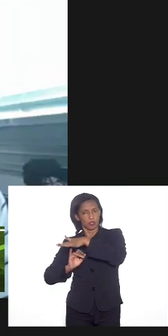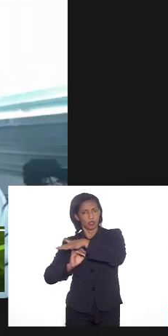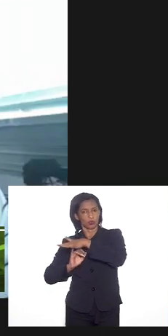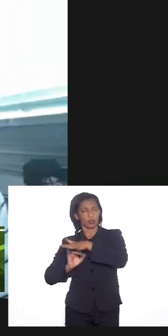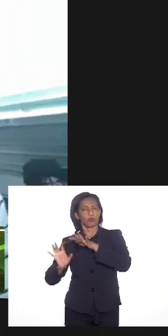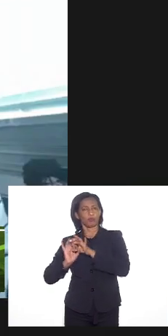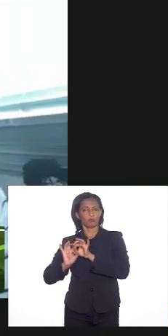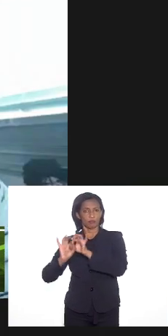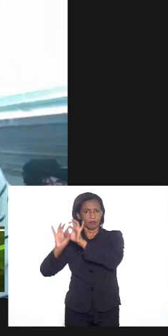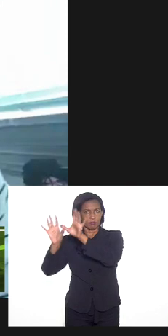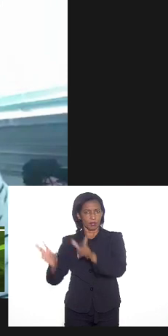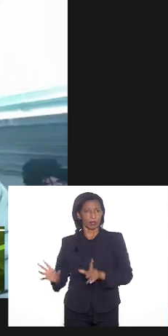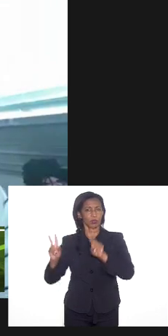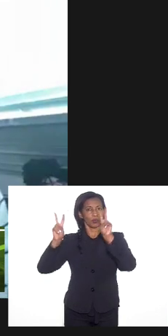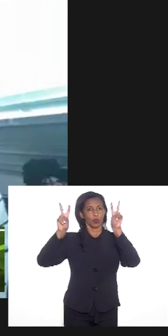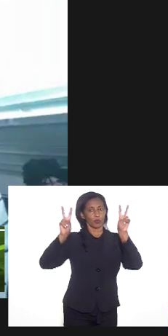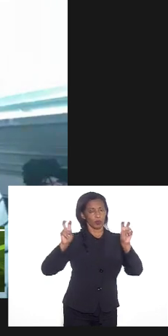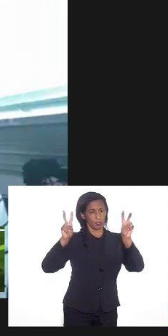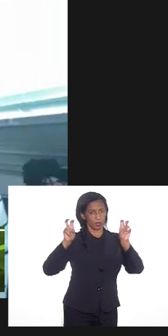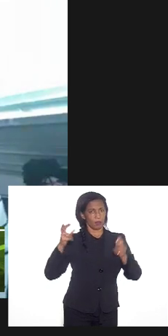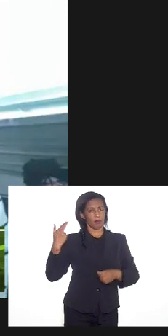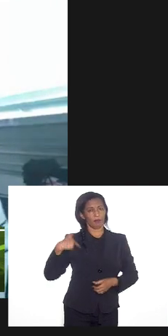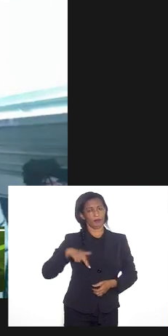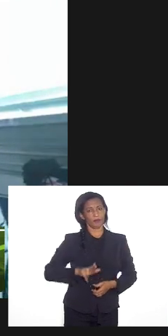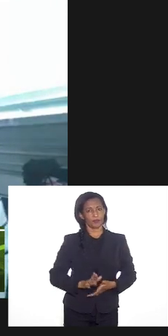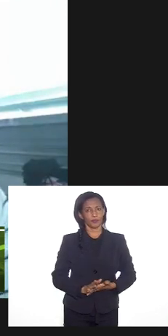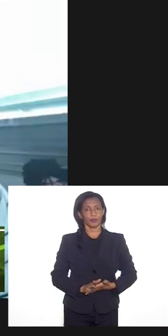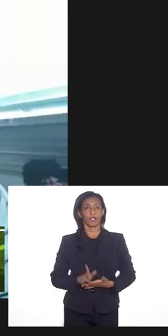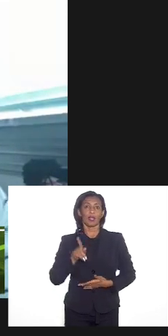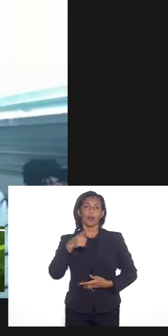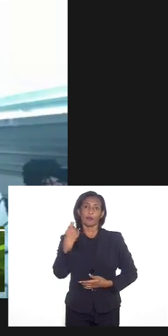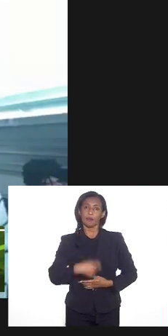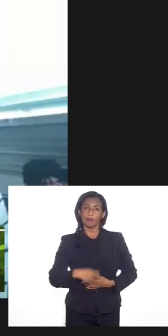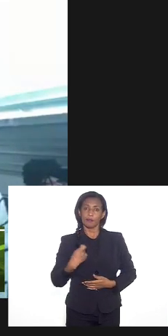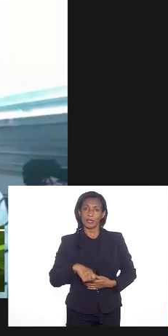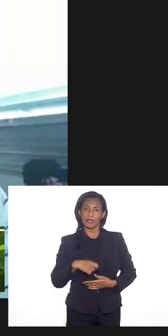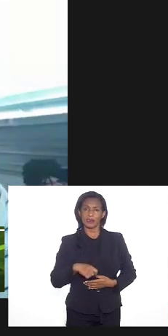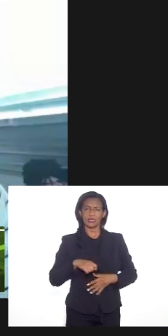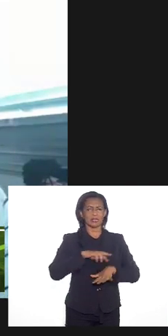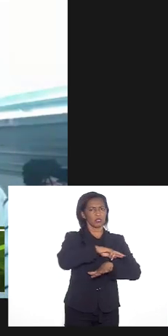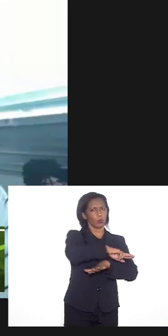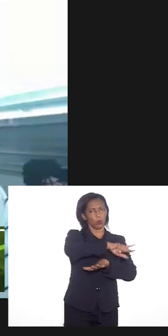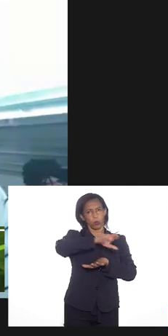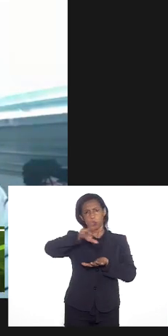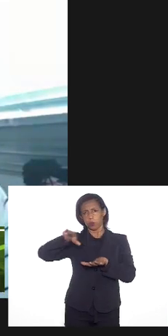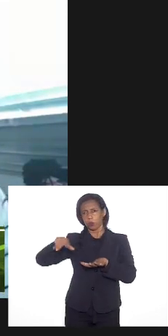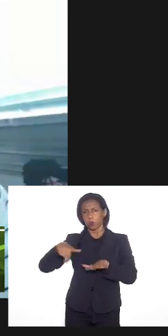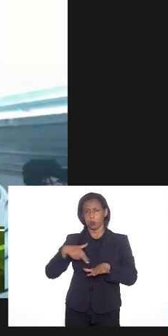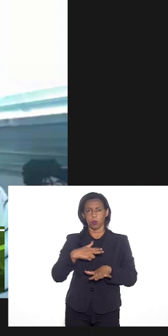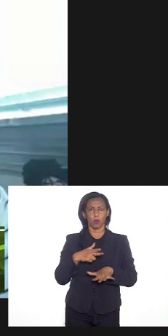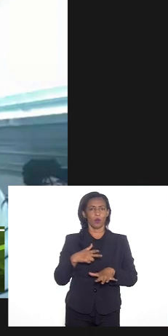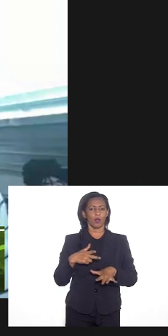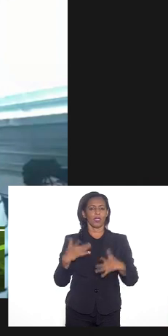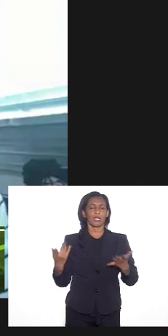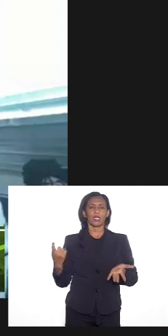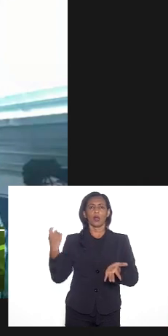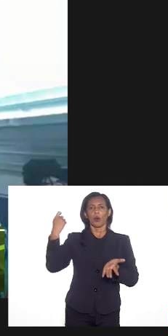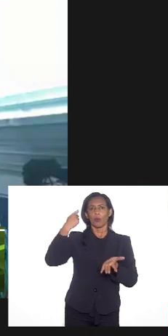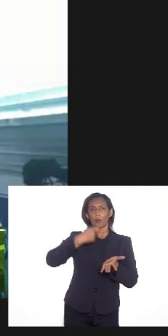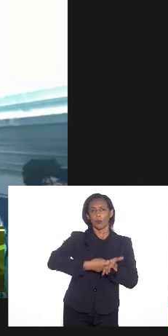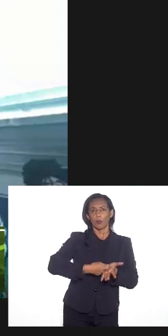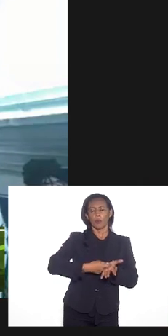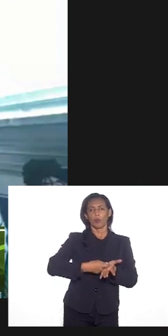liberdade sobre o tema da religiosidade que ela precisa ser plural e não apostar numa